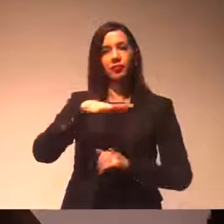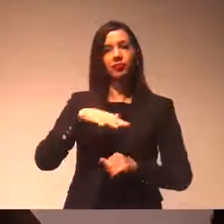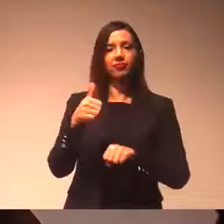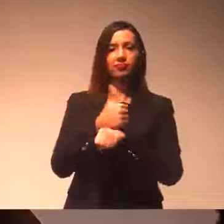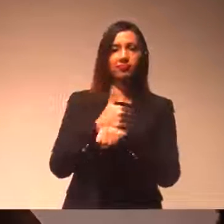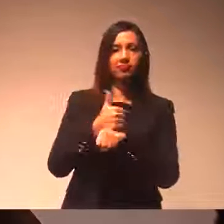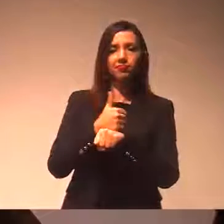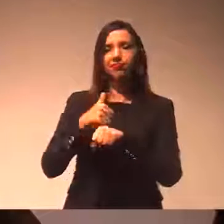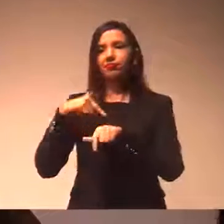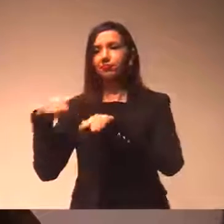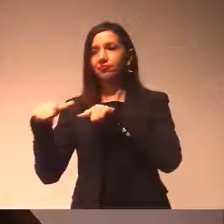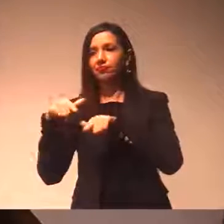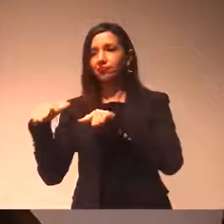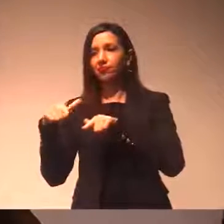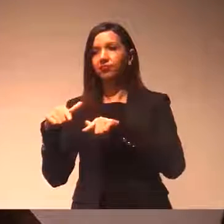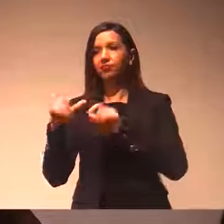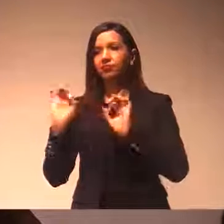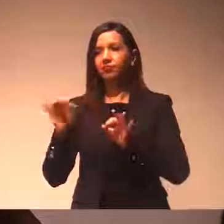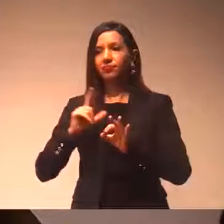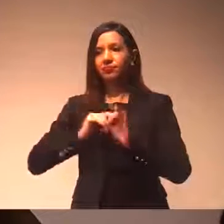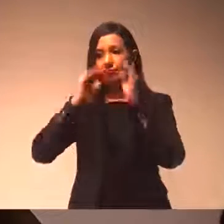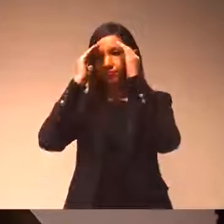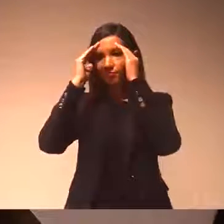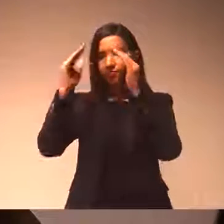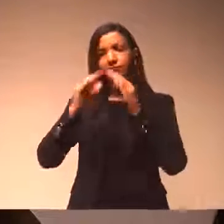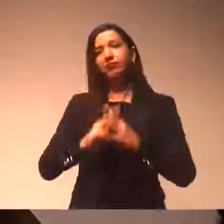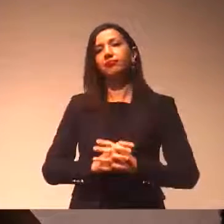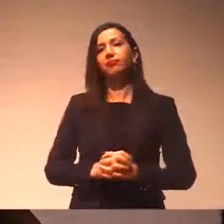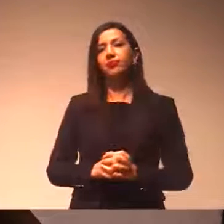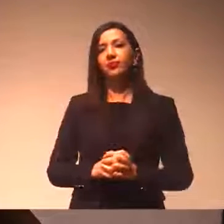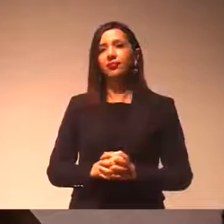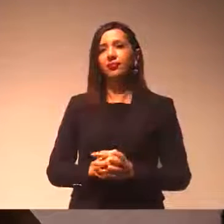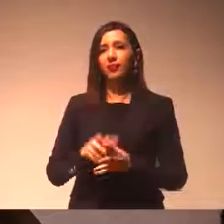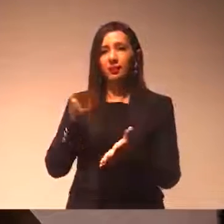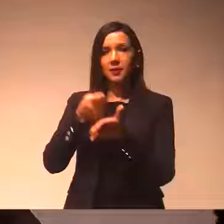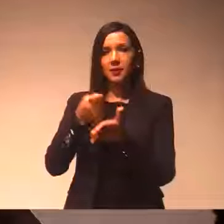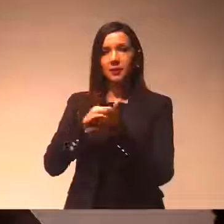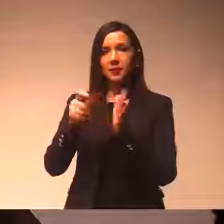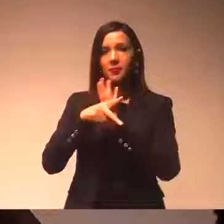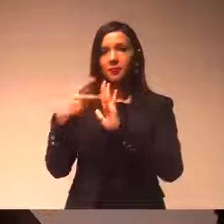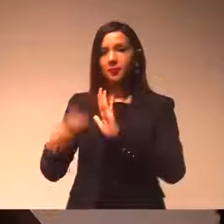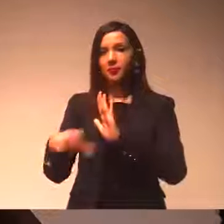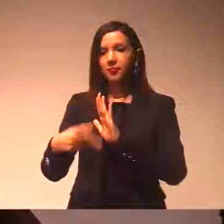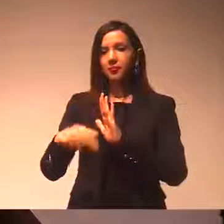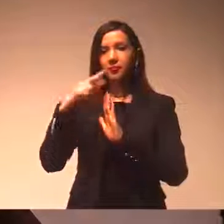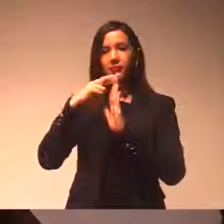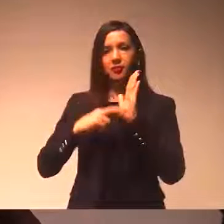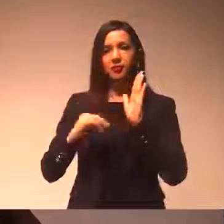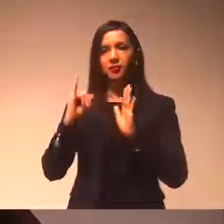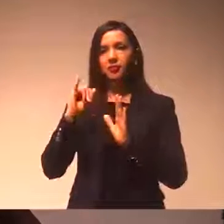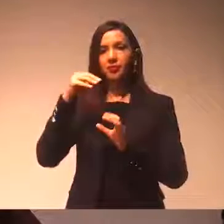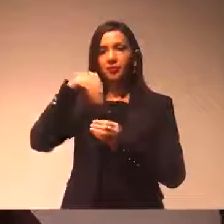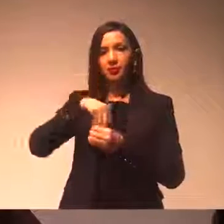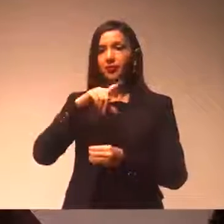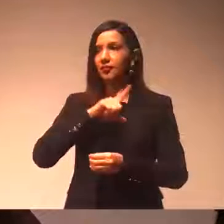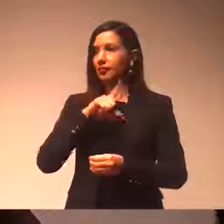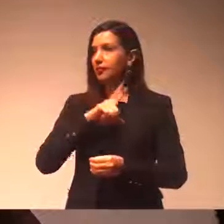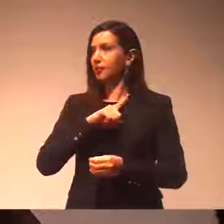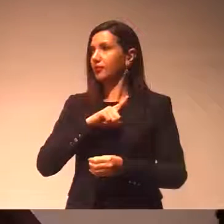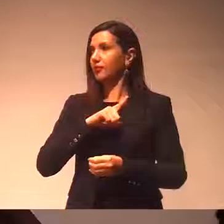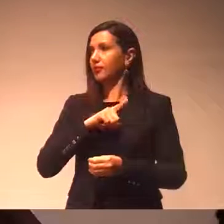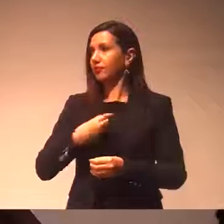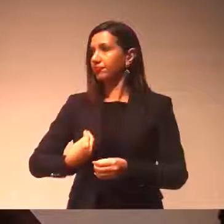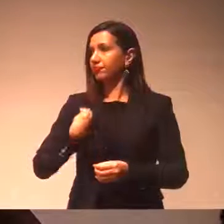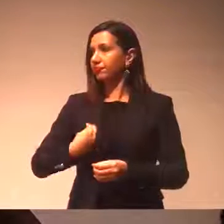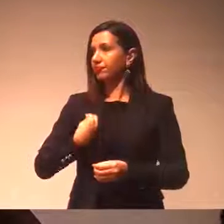trabalho, desde que sejam cumpridas aqui as suas obrigações previstas no regimento interno, como bem disse o Sr. Presidente, existe